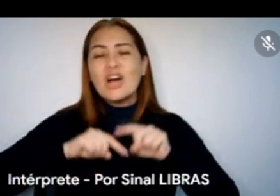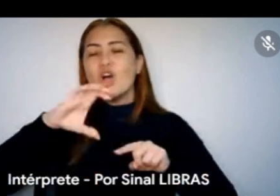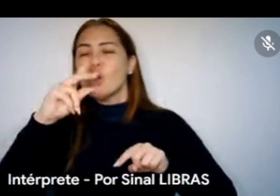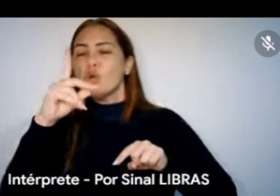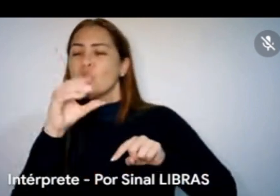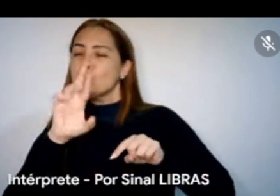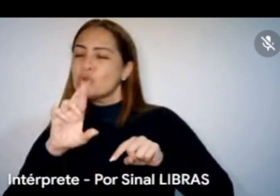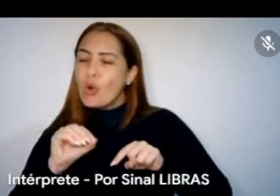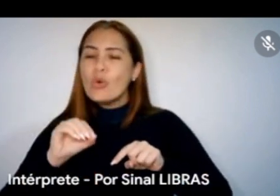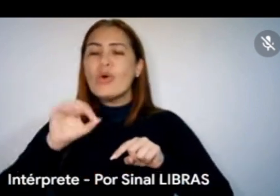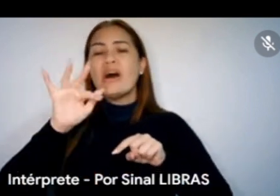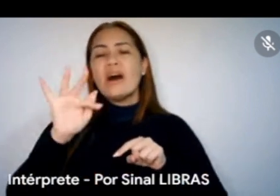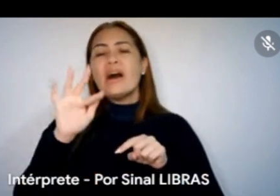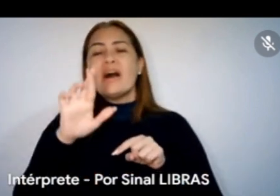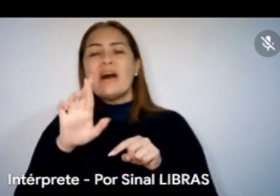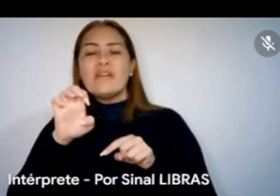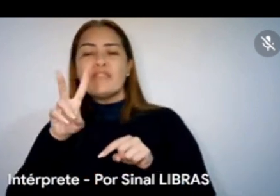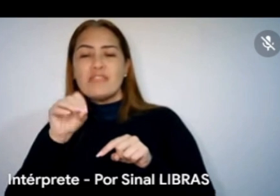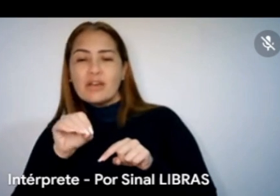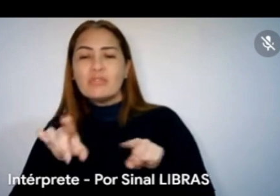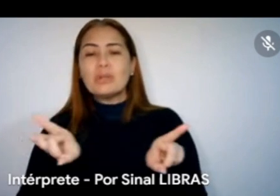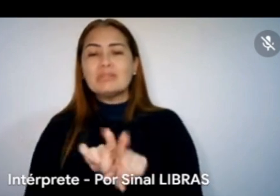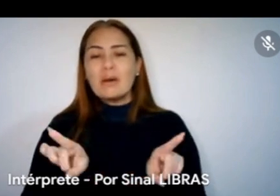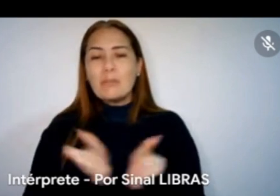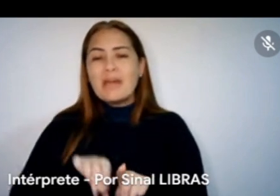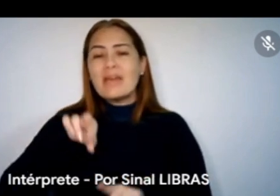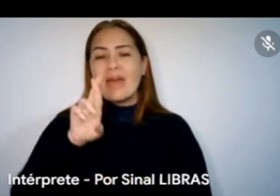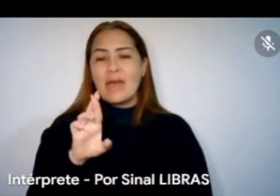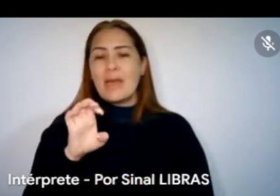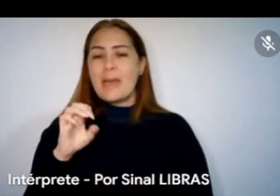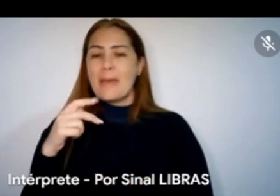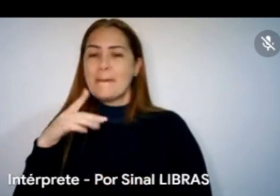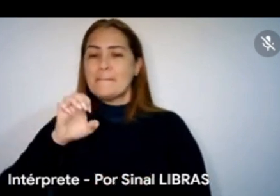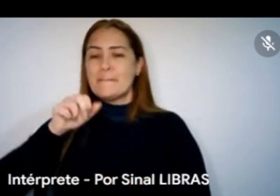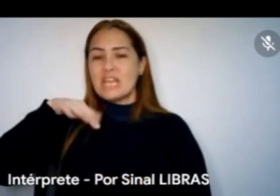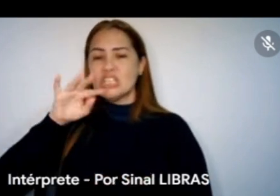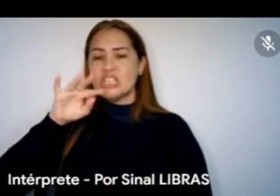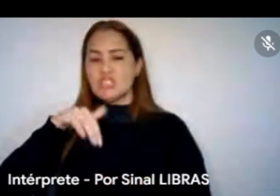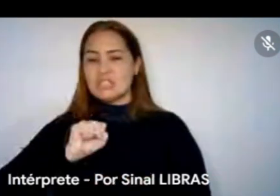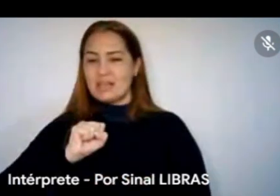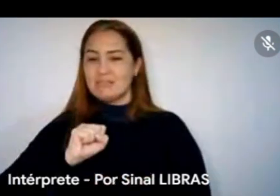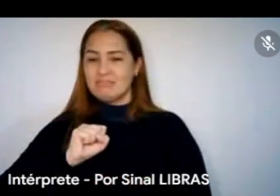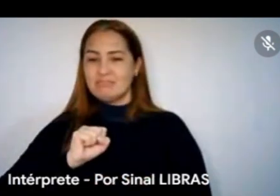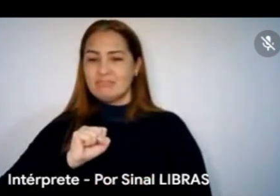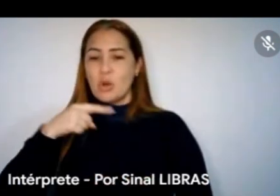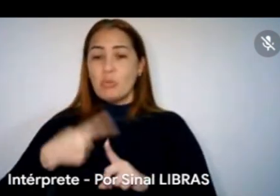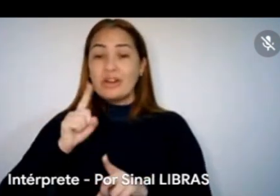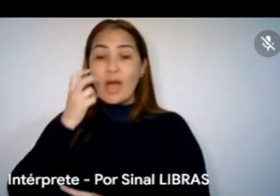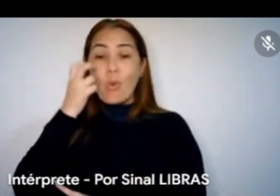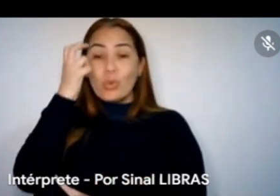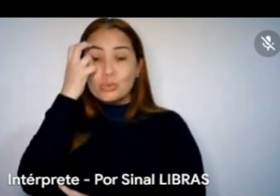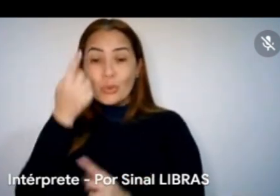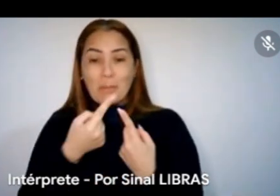a conhecer o repentista, são culturas musicais ligadas